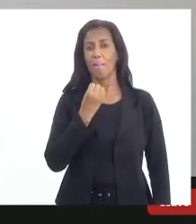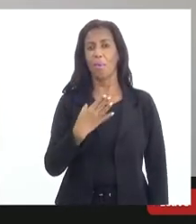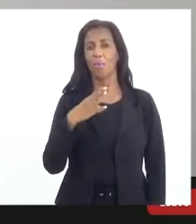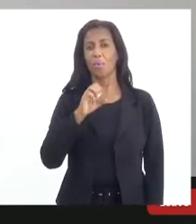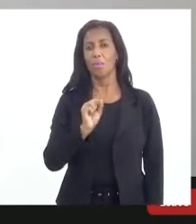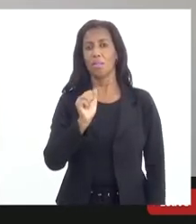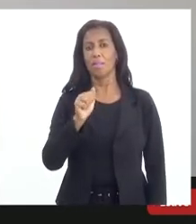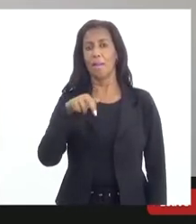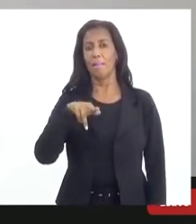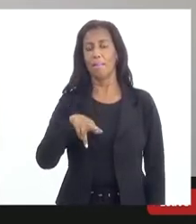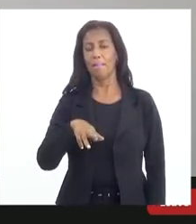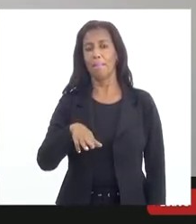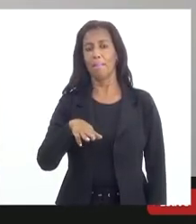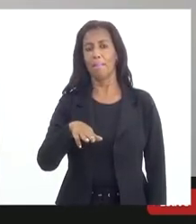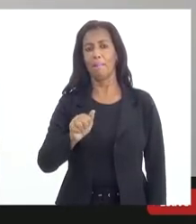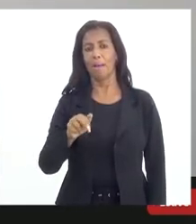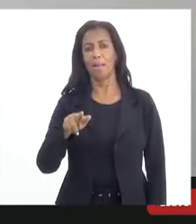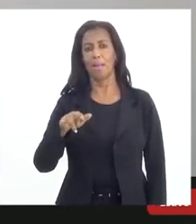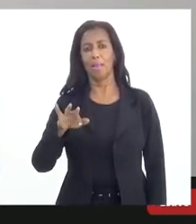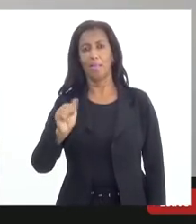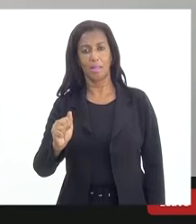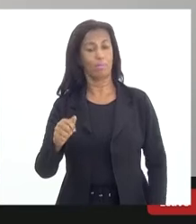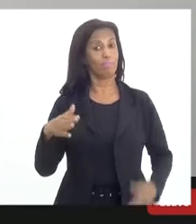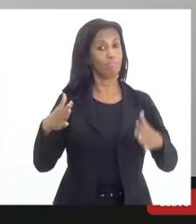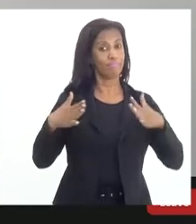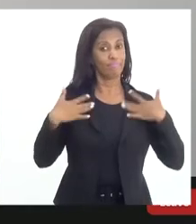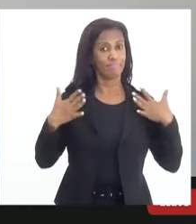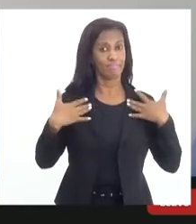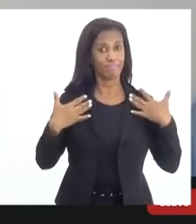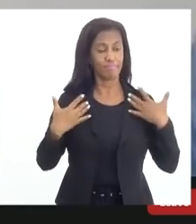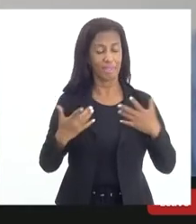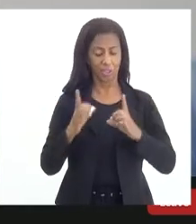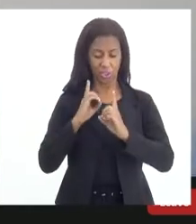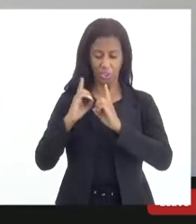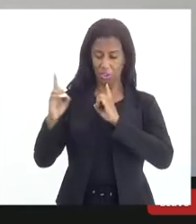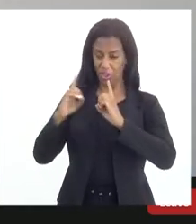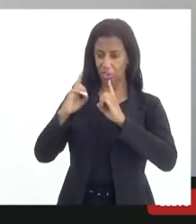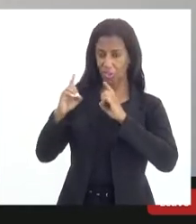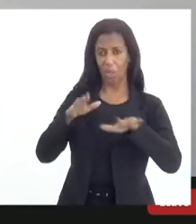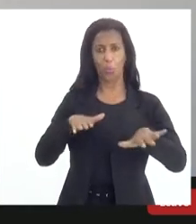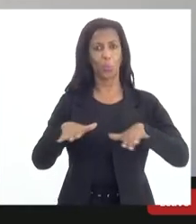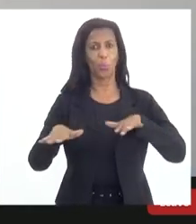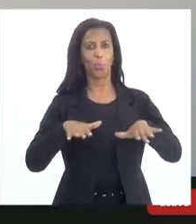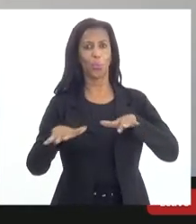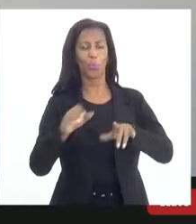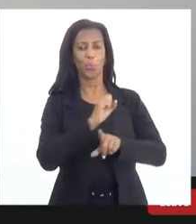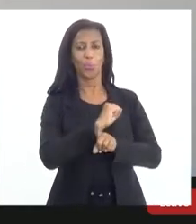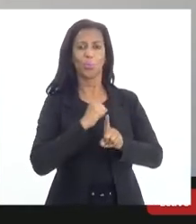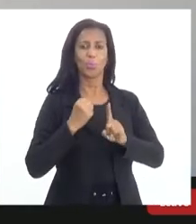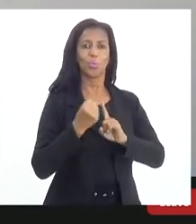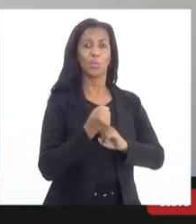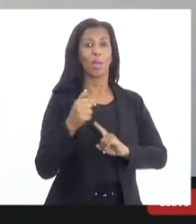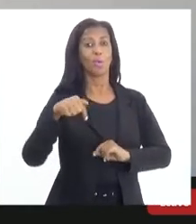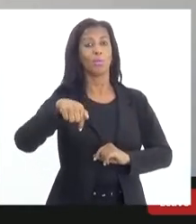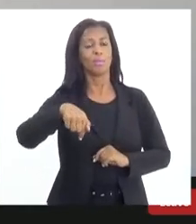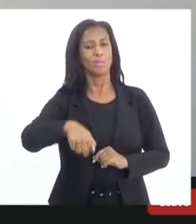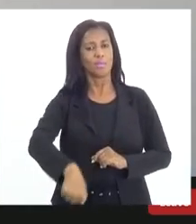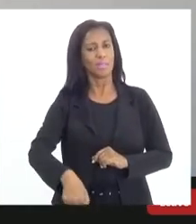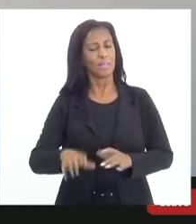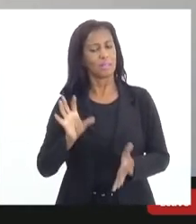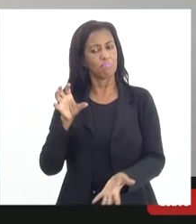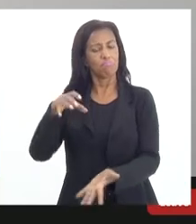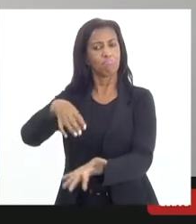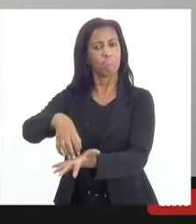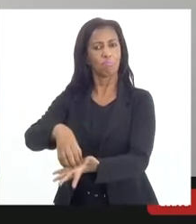saudação inicial e dizer que foi com muita alegria que em diálogo com o movimento social e com os profissionais desse setor, deputada Marta